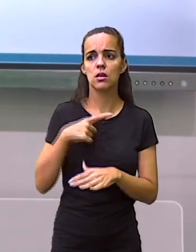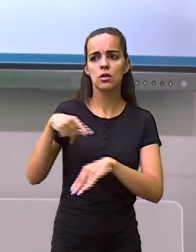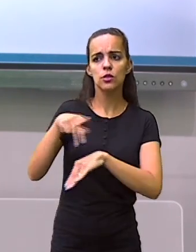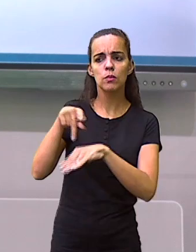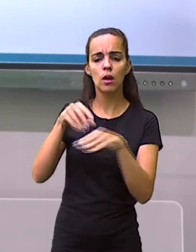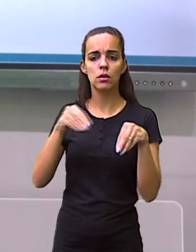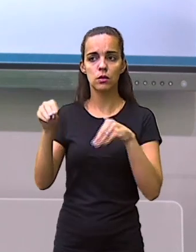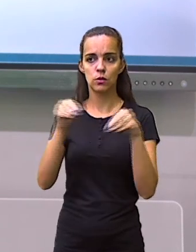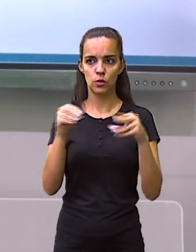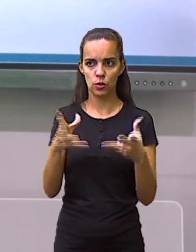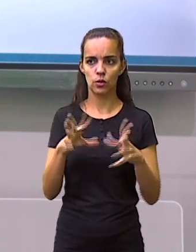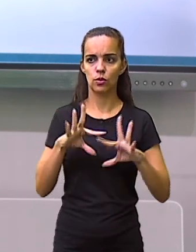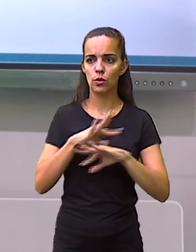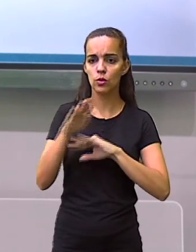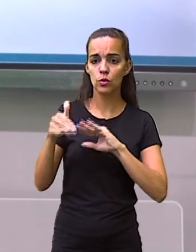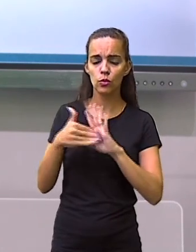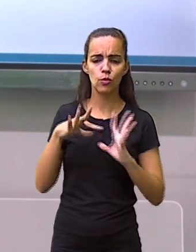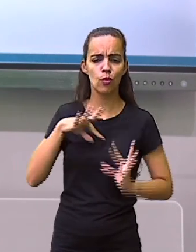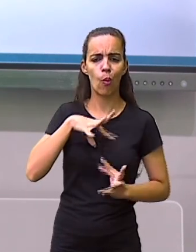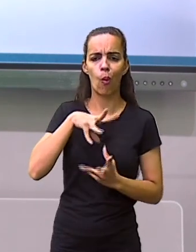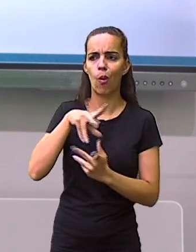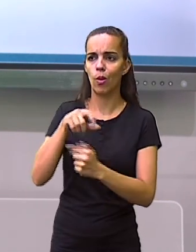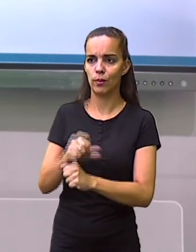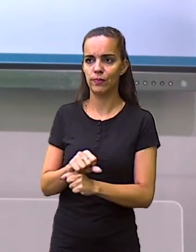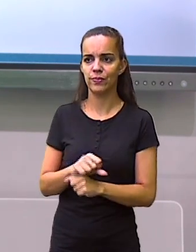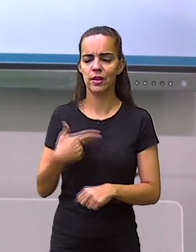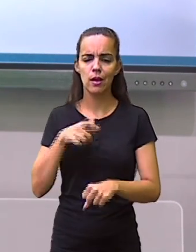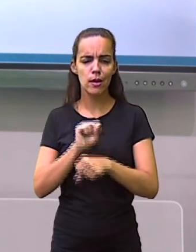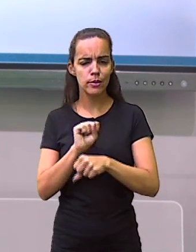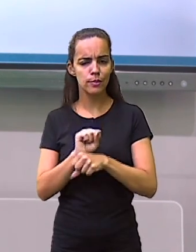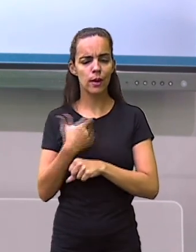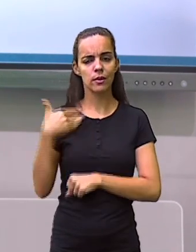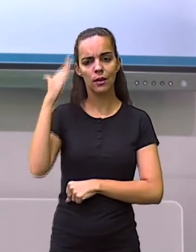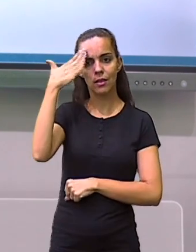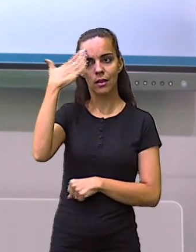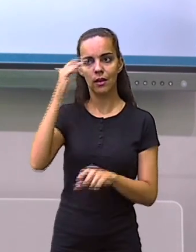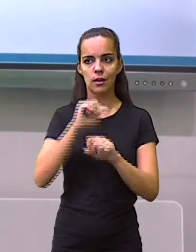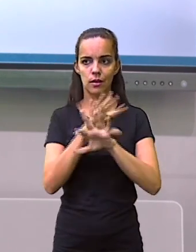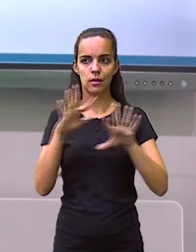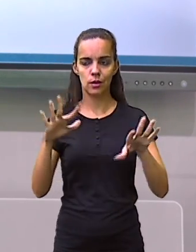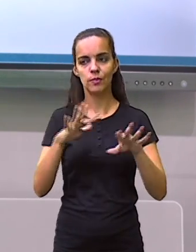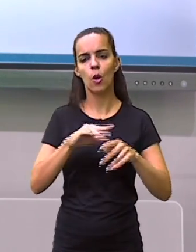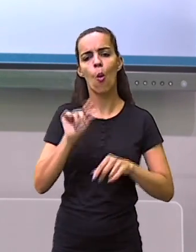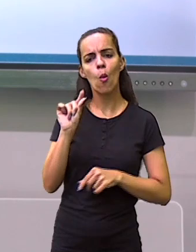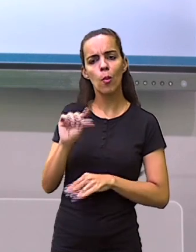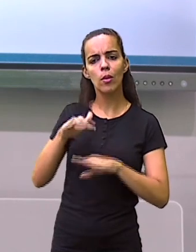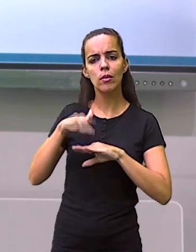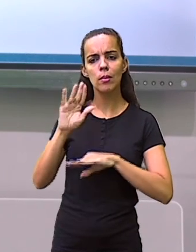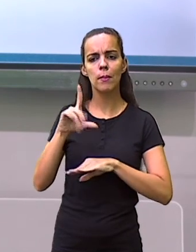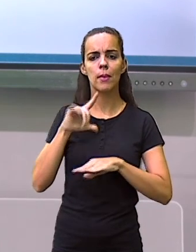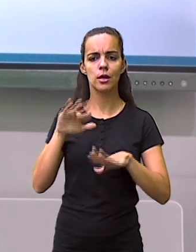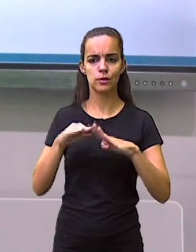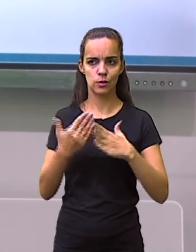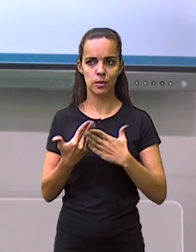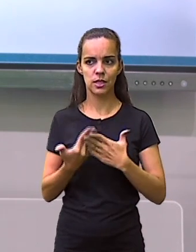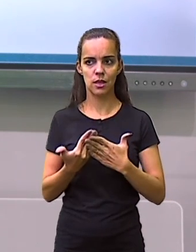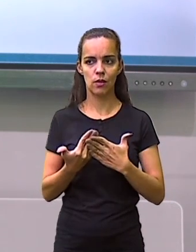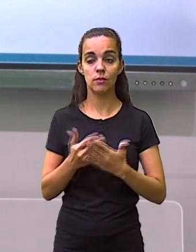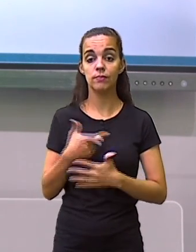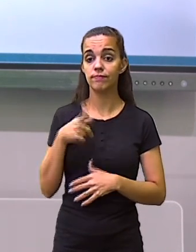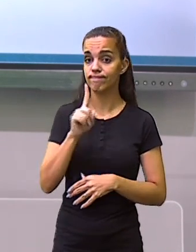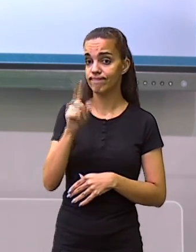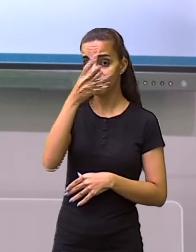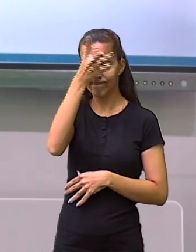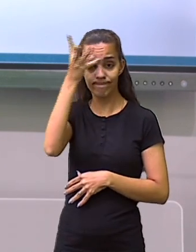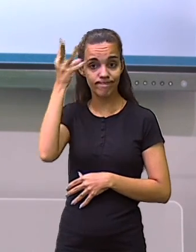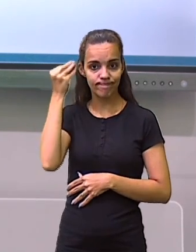países no mundo todo. Eu espero que tenham compreendido um pouco mais sobre esta temática. E não se